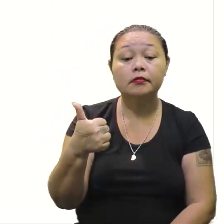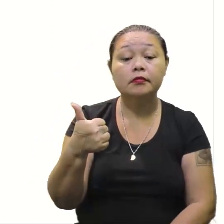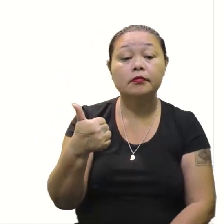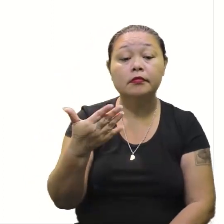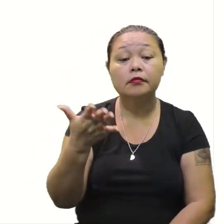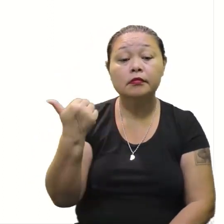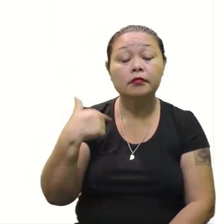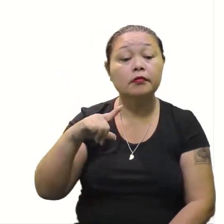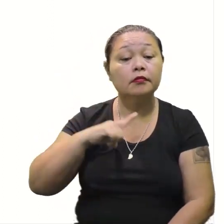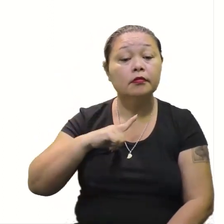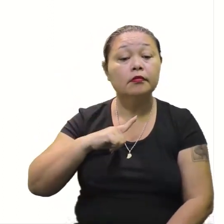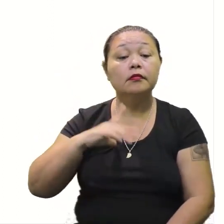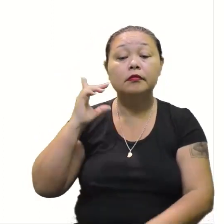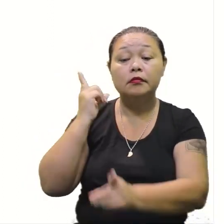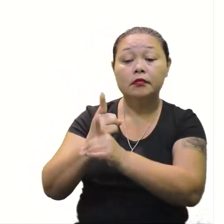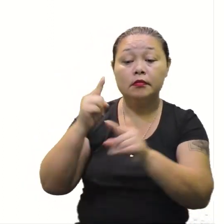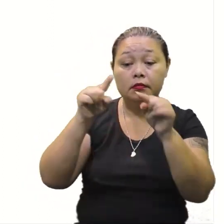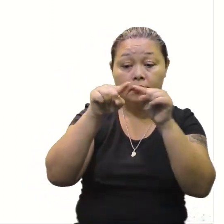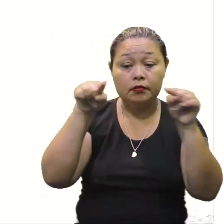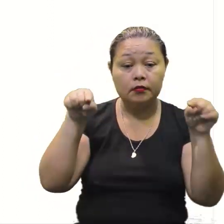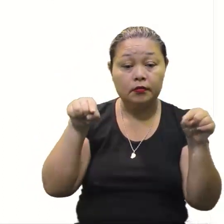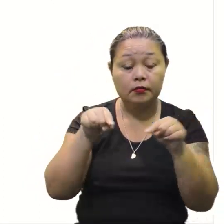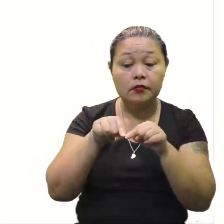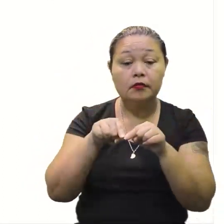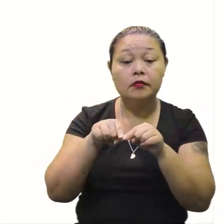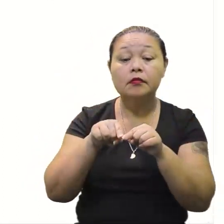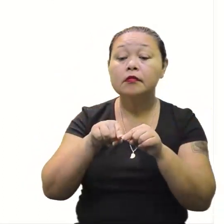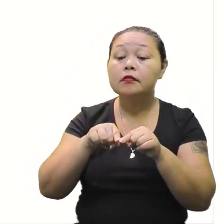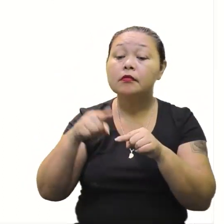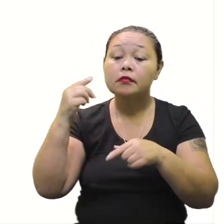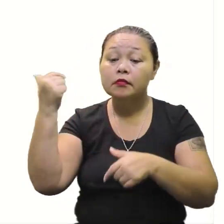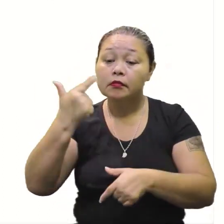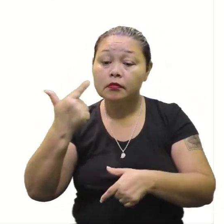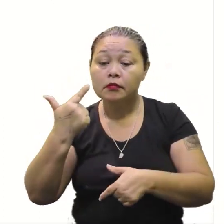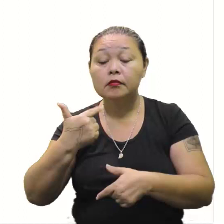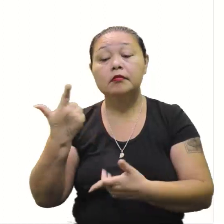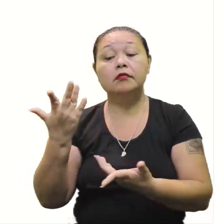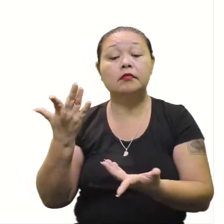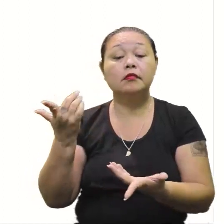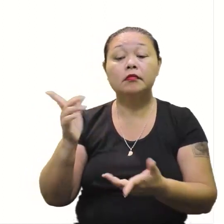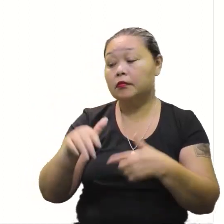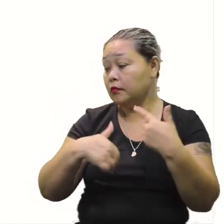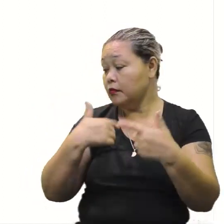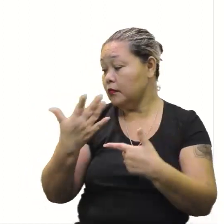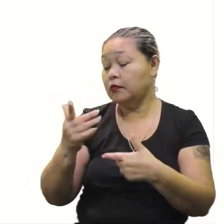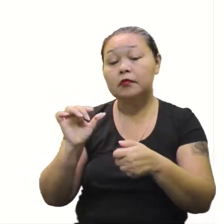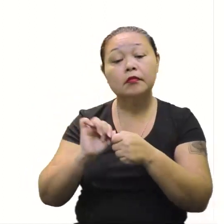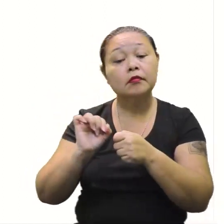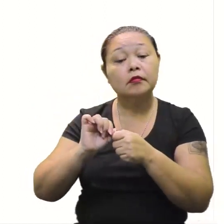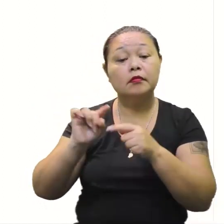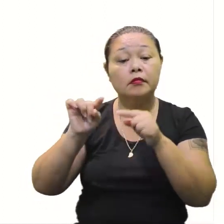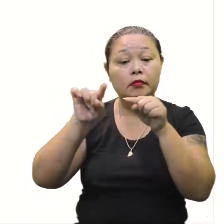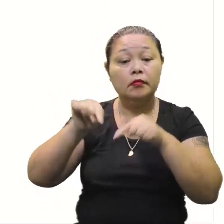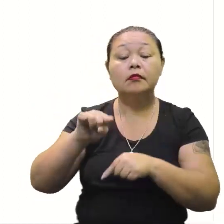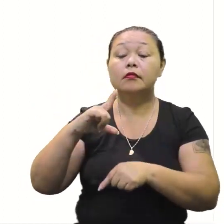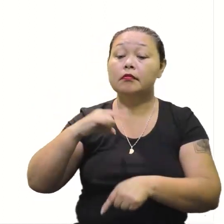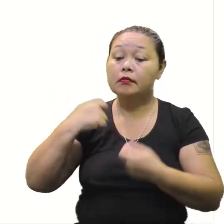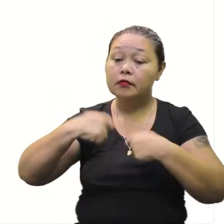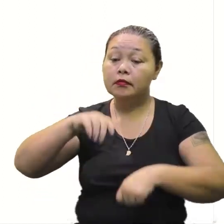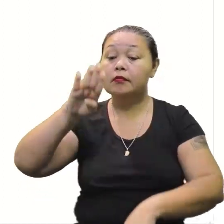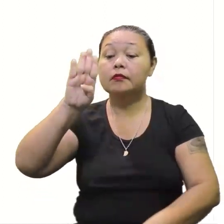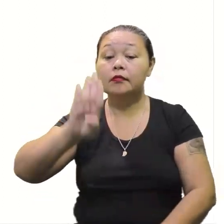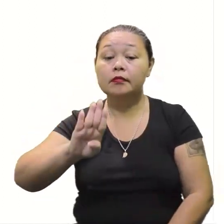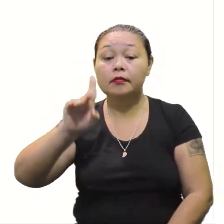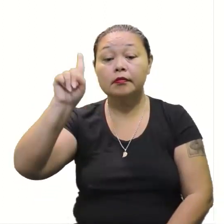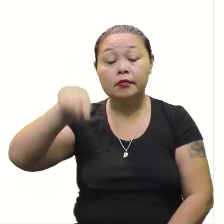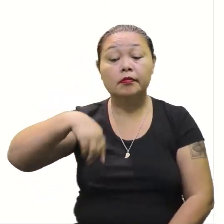Então, uma vez que achou o delta, você já vai estar com o segundo passo na mão. E o delta, ele depende do B, do